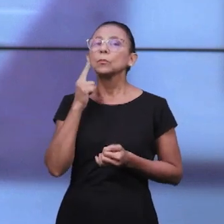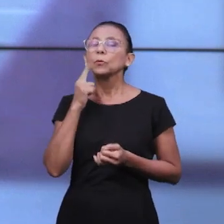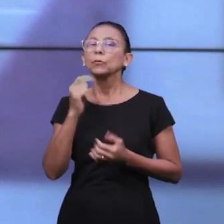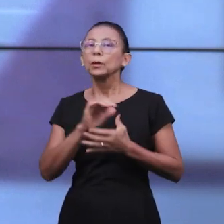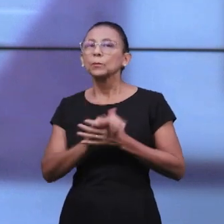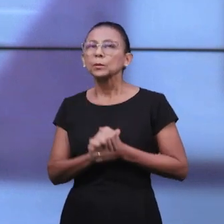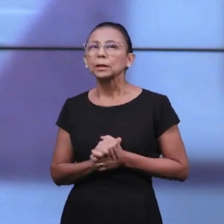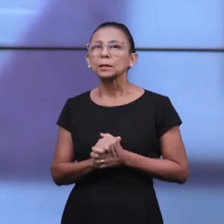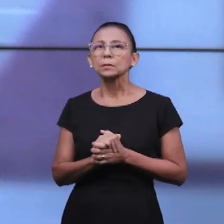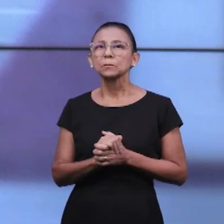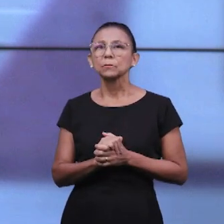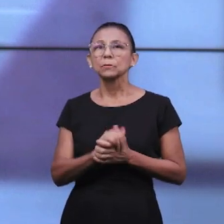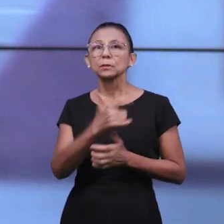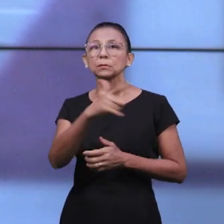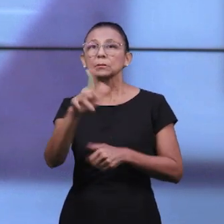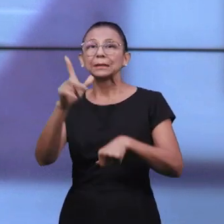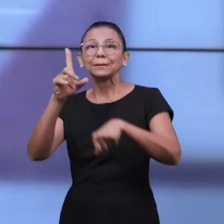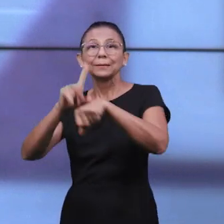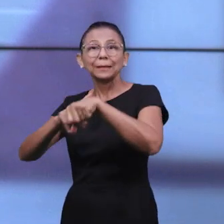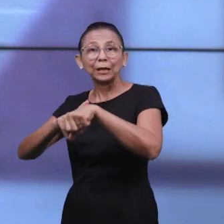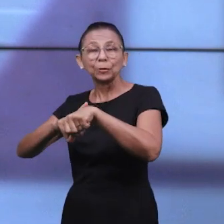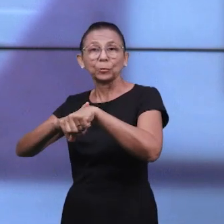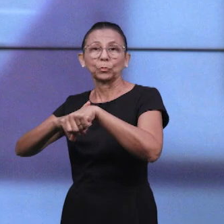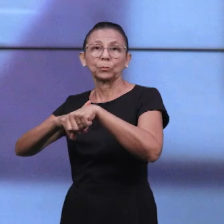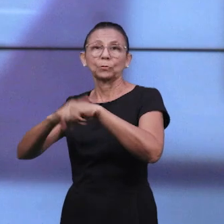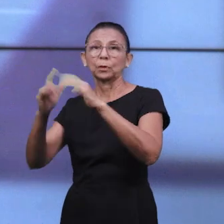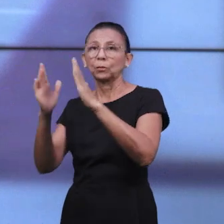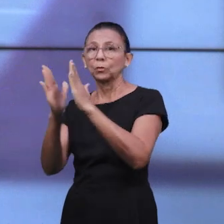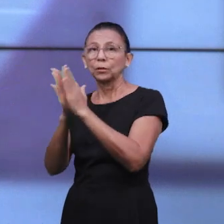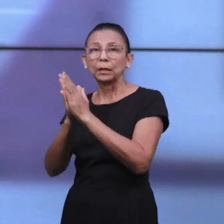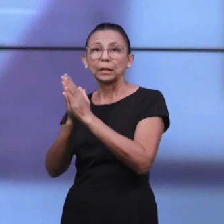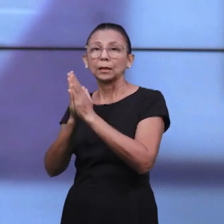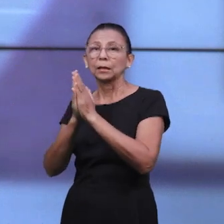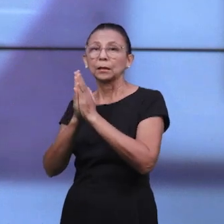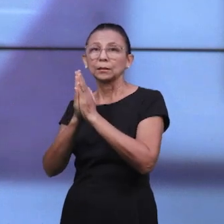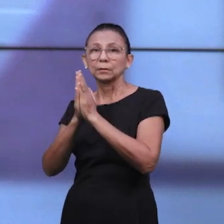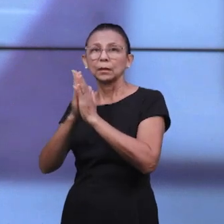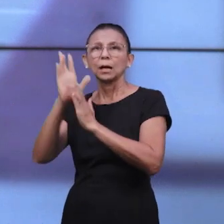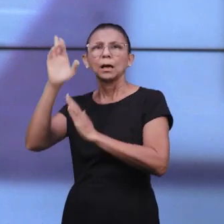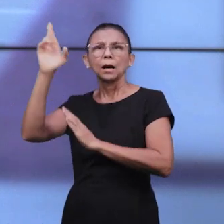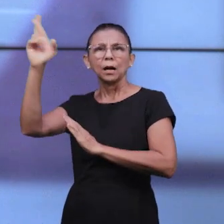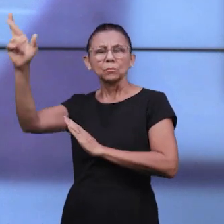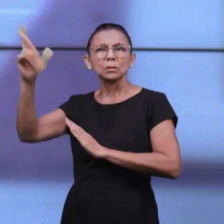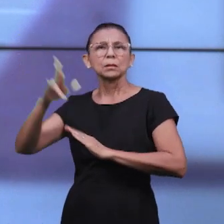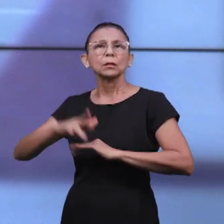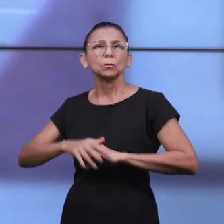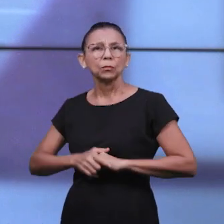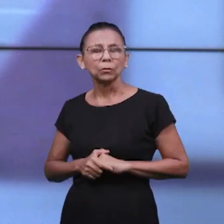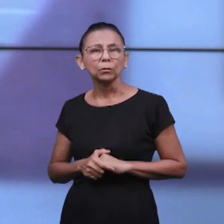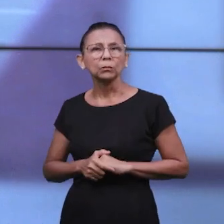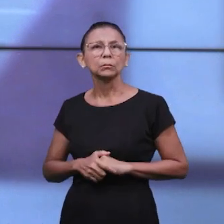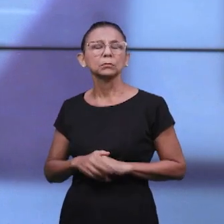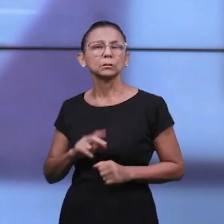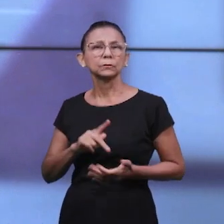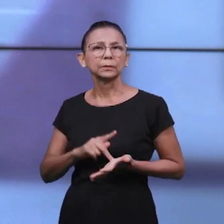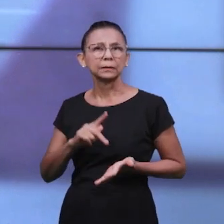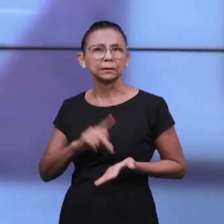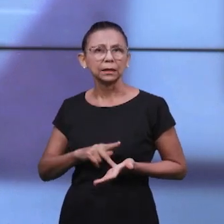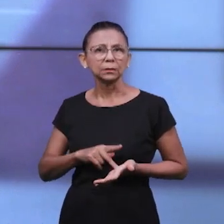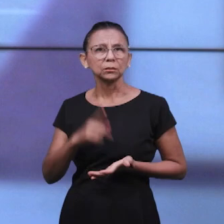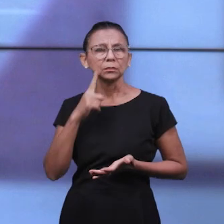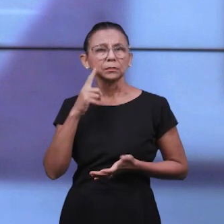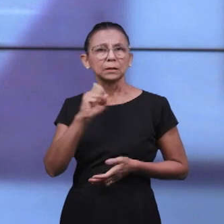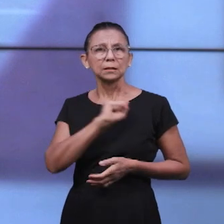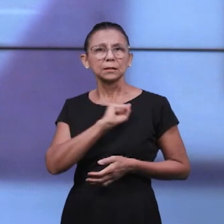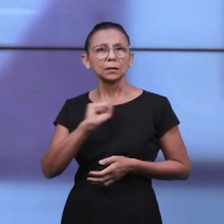e o desenvolvimento saudável dos nossos filhos. Tomamos o trabalho de Ana na Educação de Samuel como exemplo